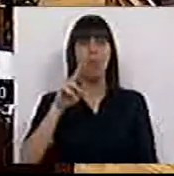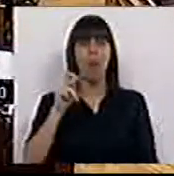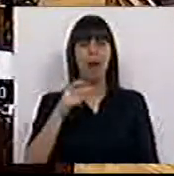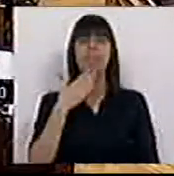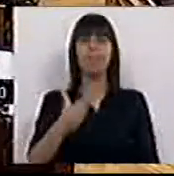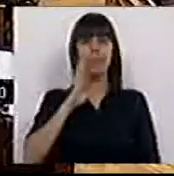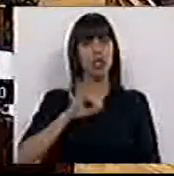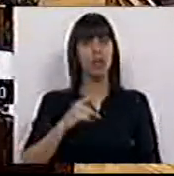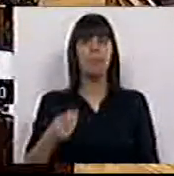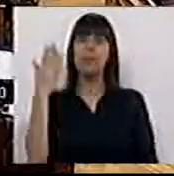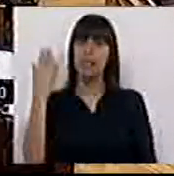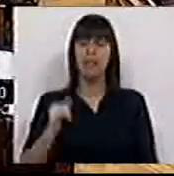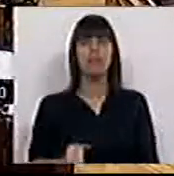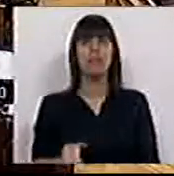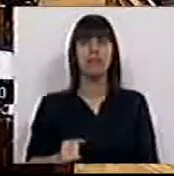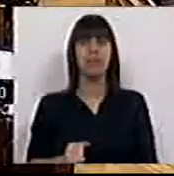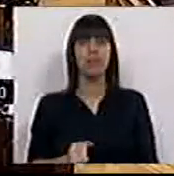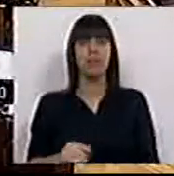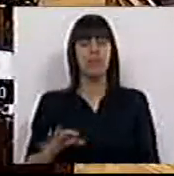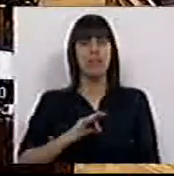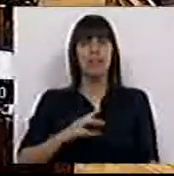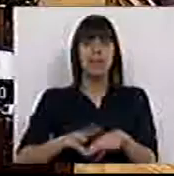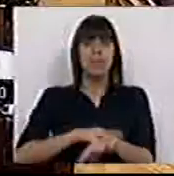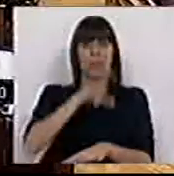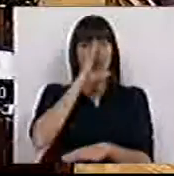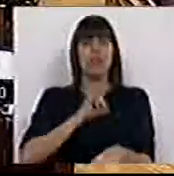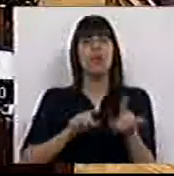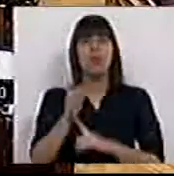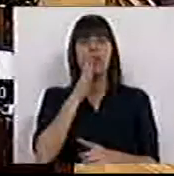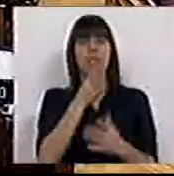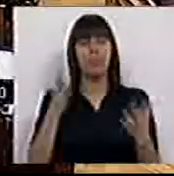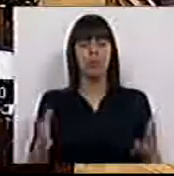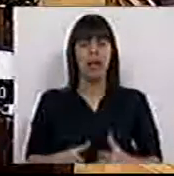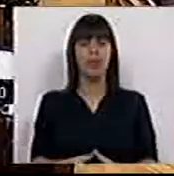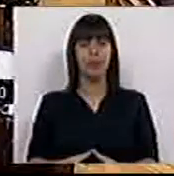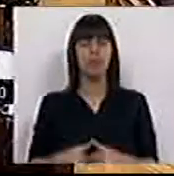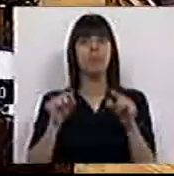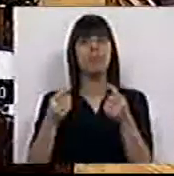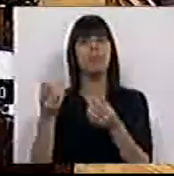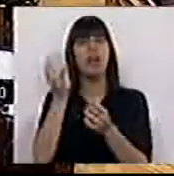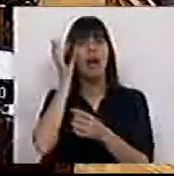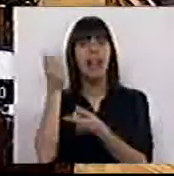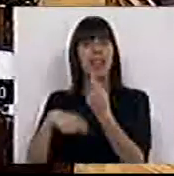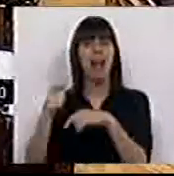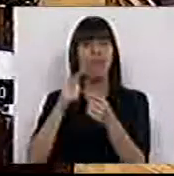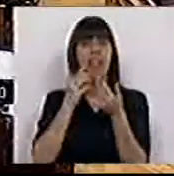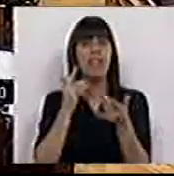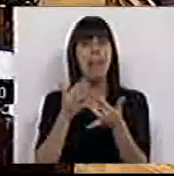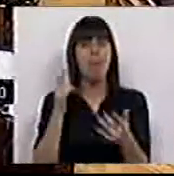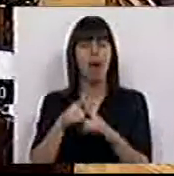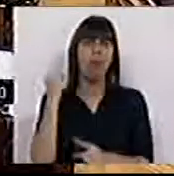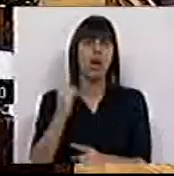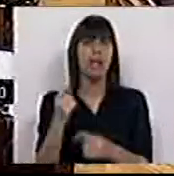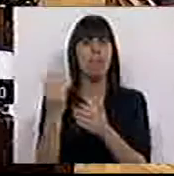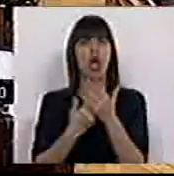Muito obrigada, Sr. Presidente. Srs. Membros do Governo, Srs. e Srs. Deputados, o tráfico de diamantes é, obviamente, um